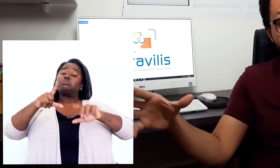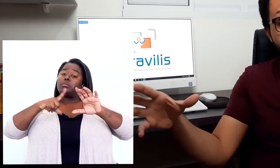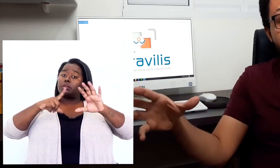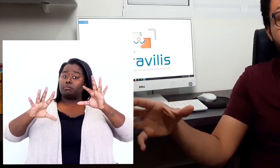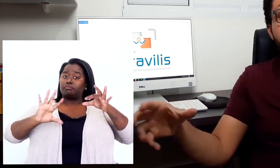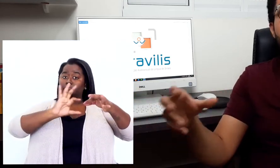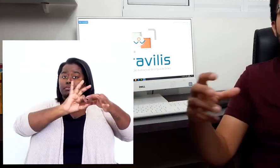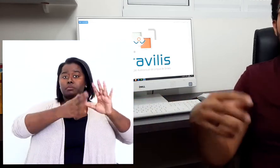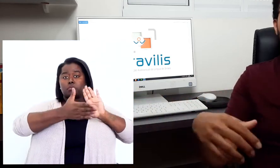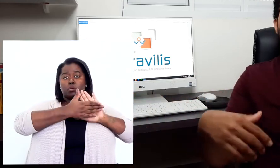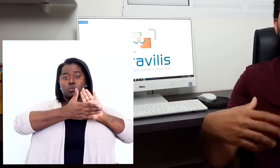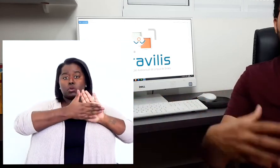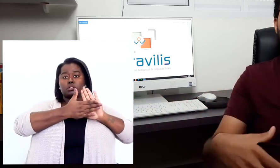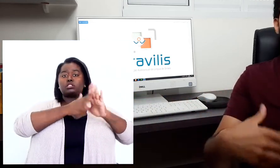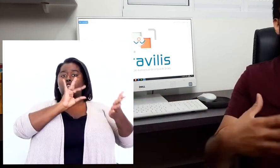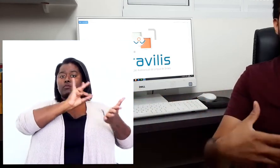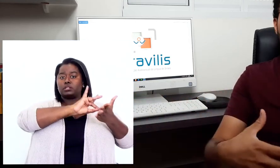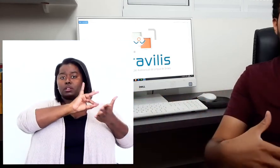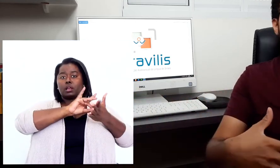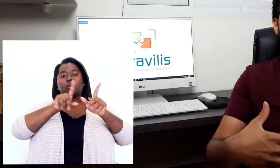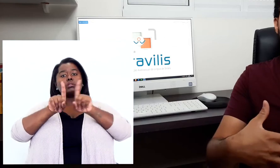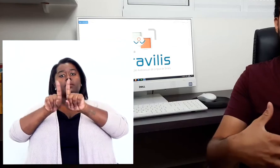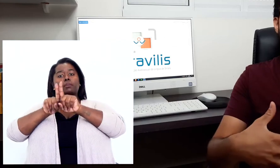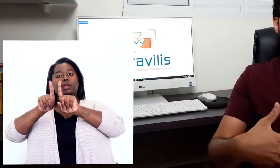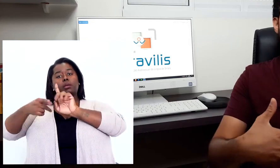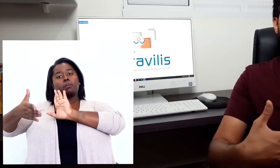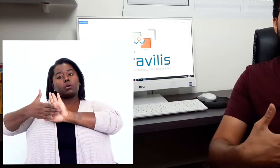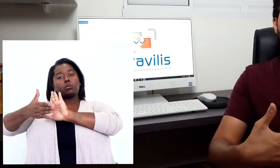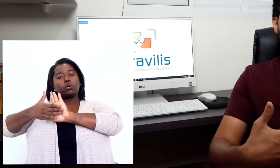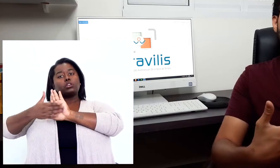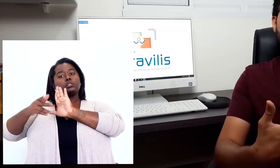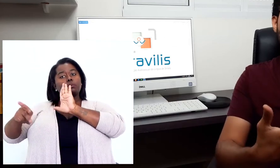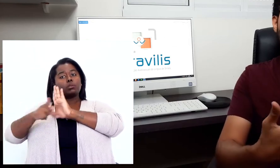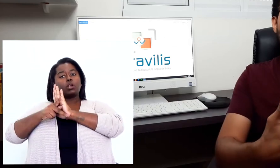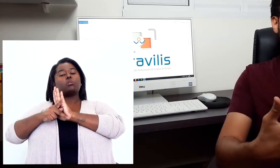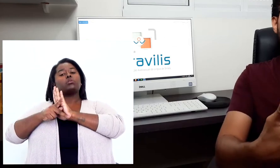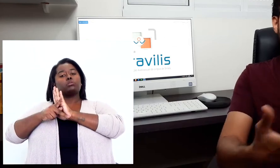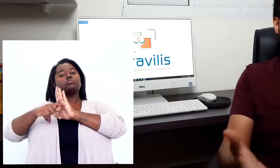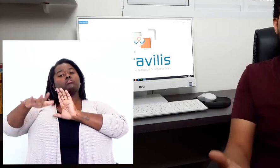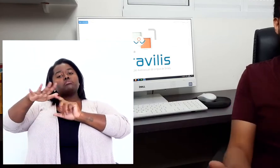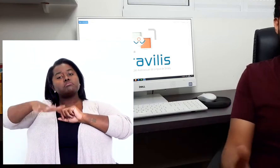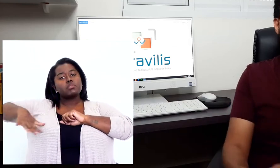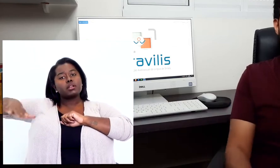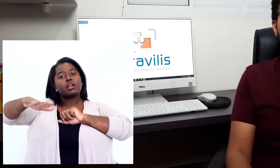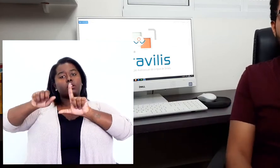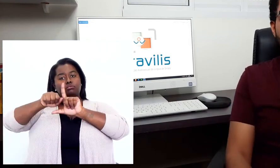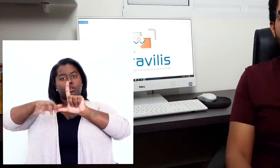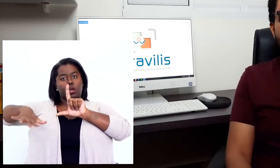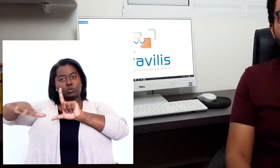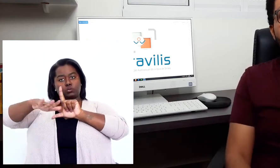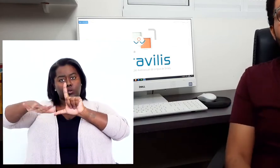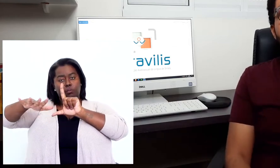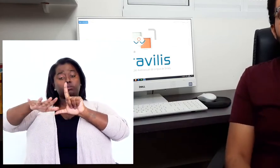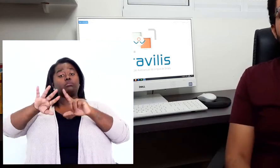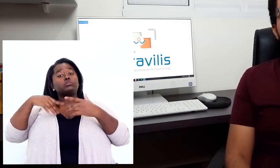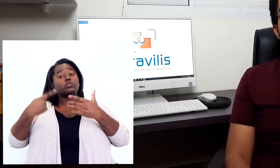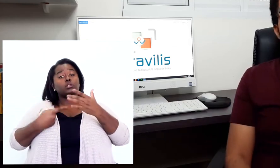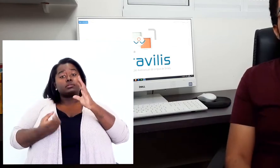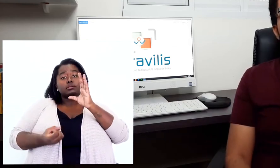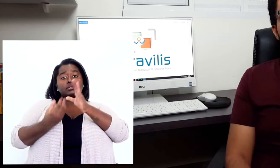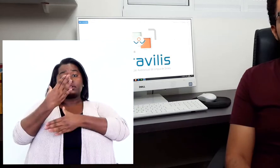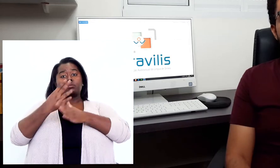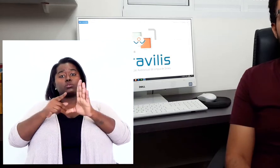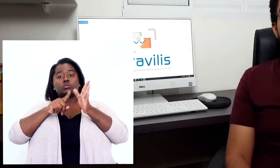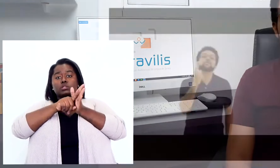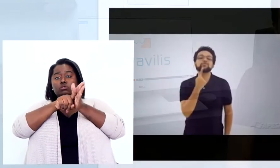propostas oficiais quanto com base em propostas vindas do próprio mercado audiovisual. Então, nós